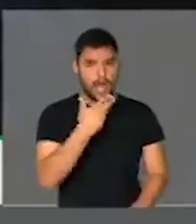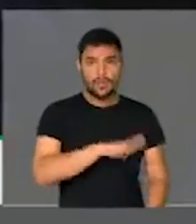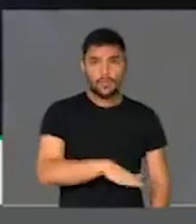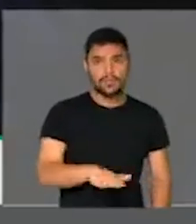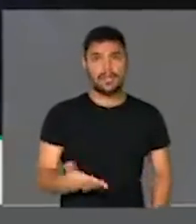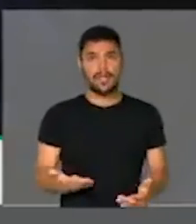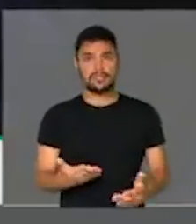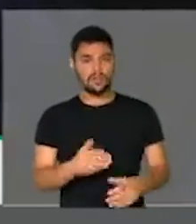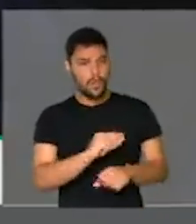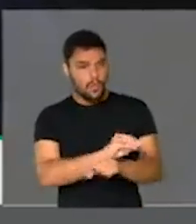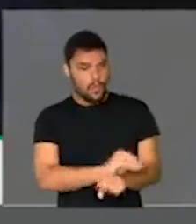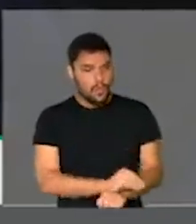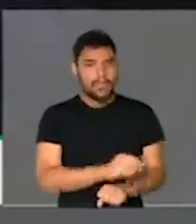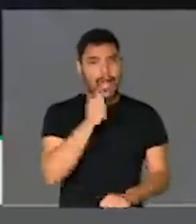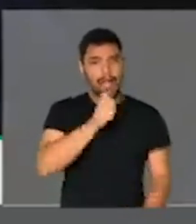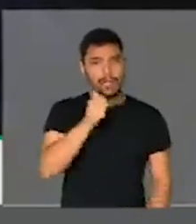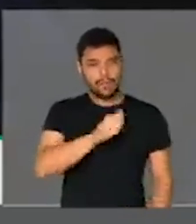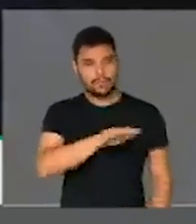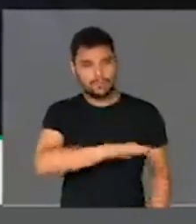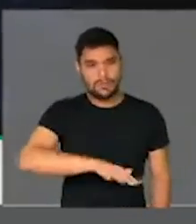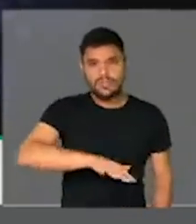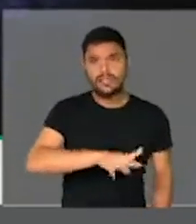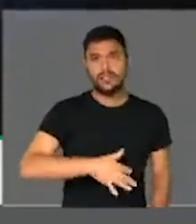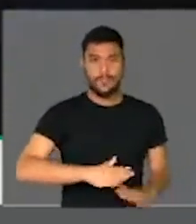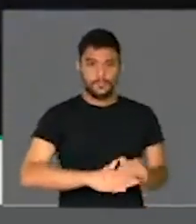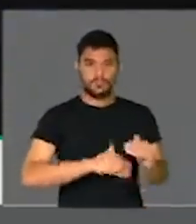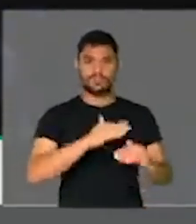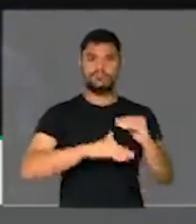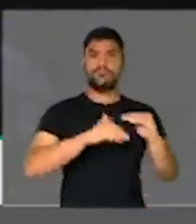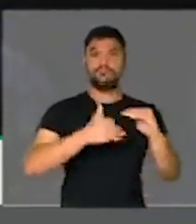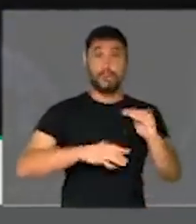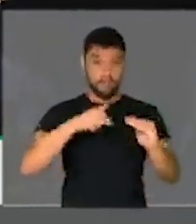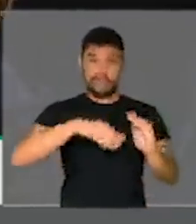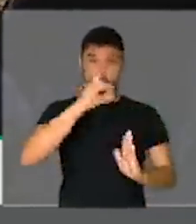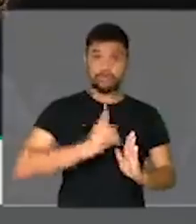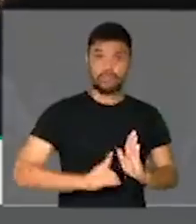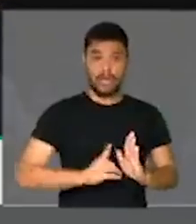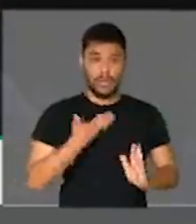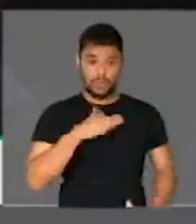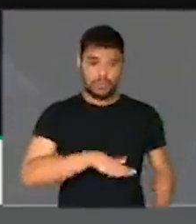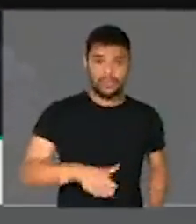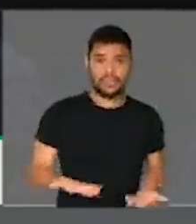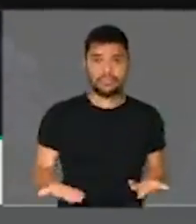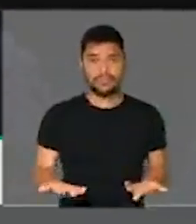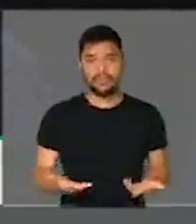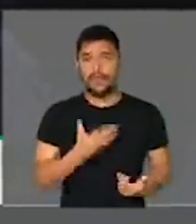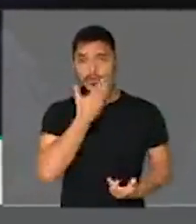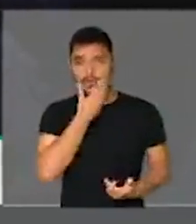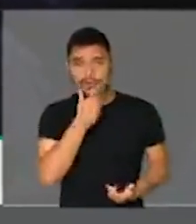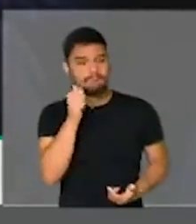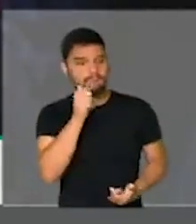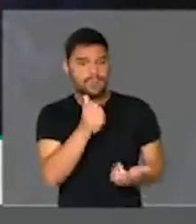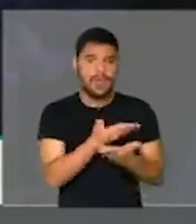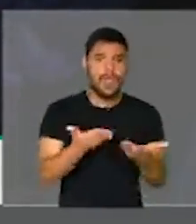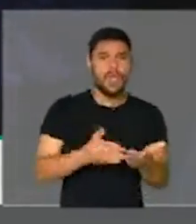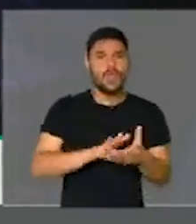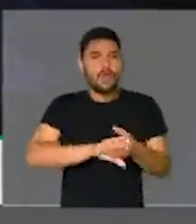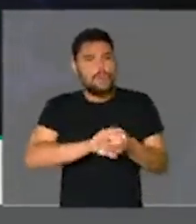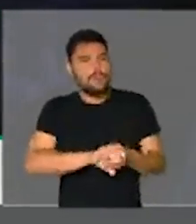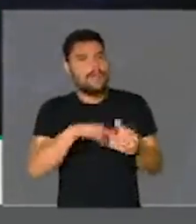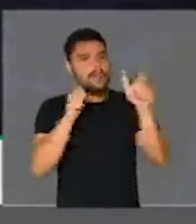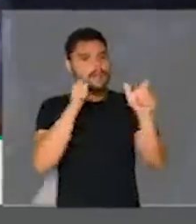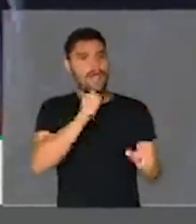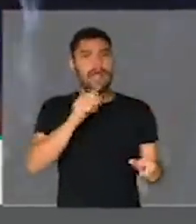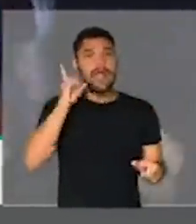crianças, do cuidado com as meninas, do desenvolvimento como um direito. Portanto, senhoras e senhoras, eu cumprimento a